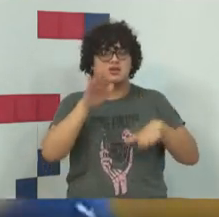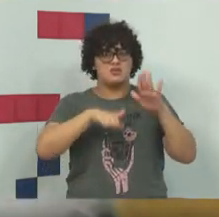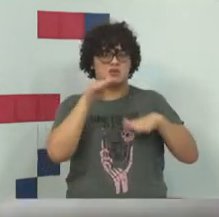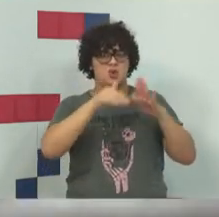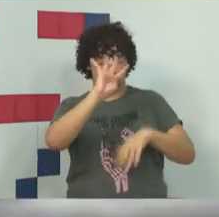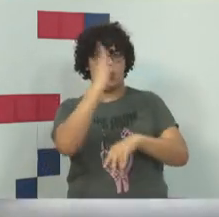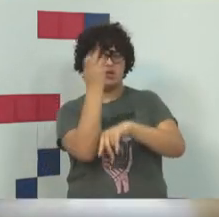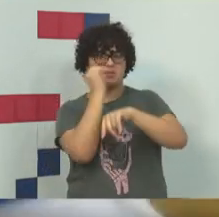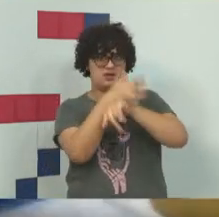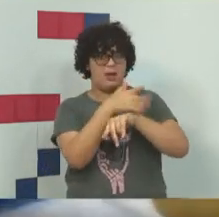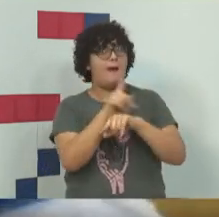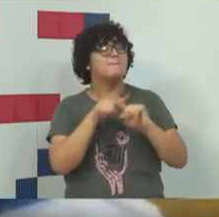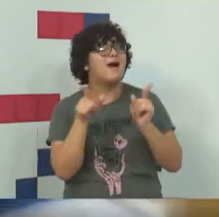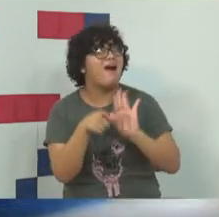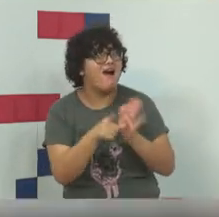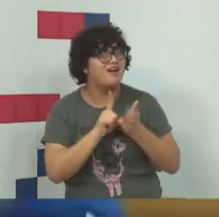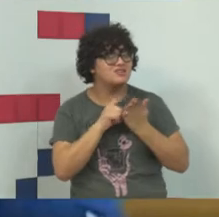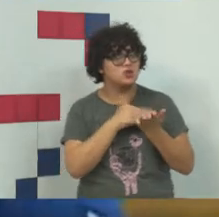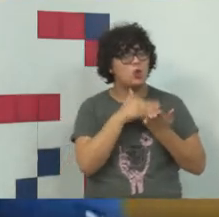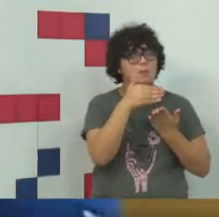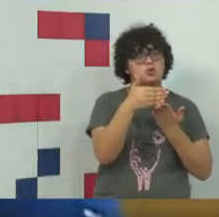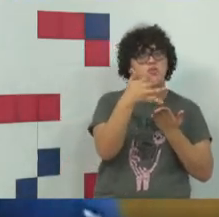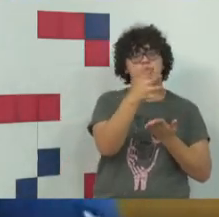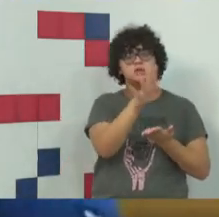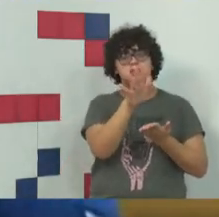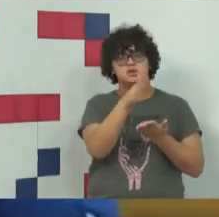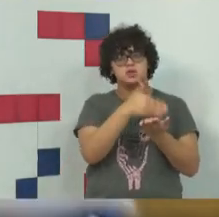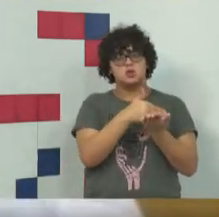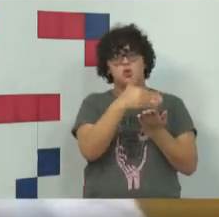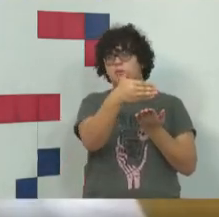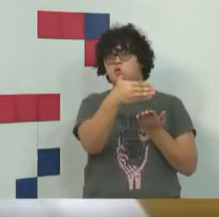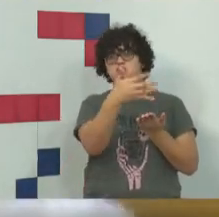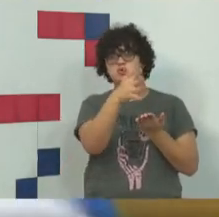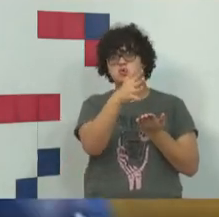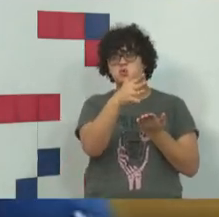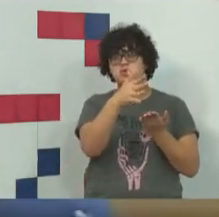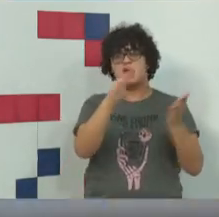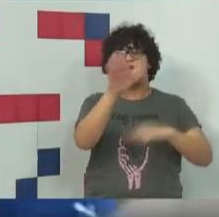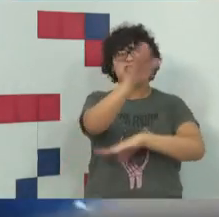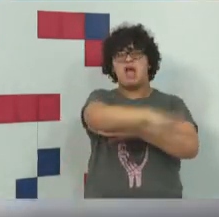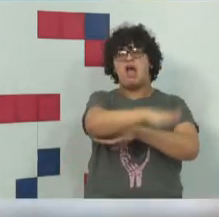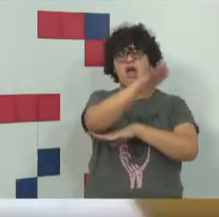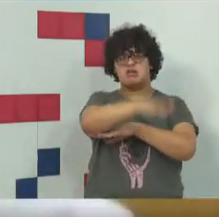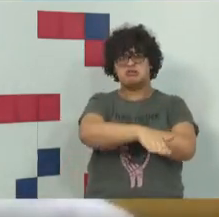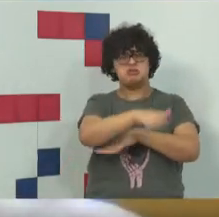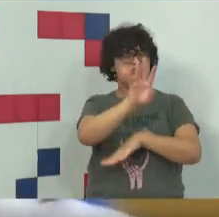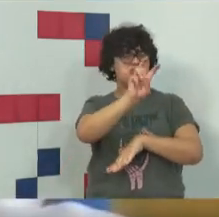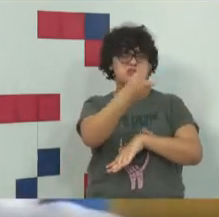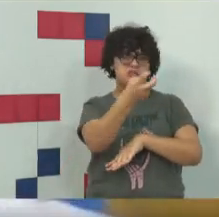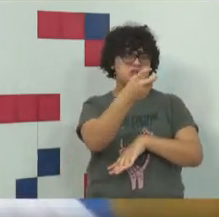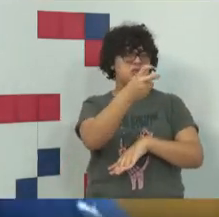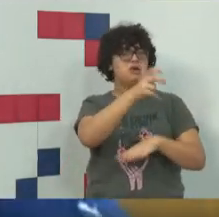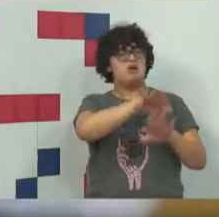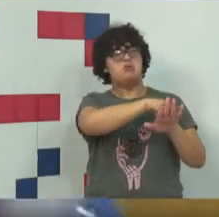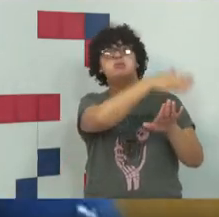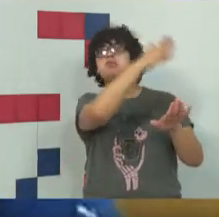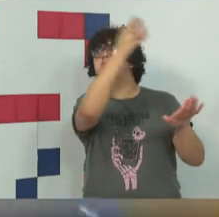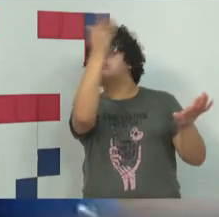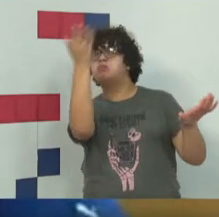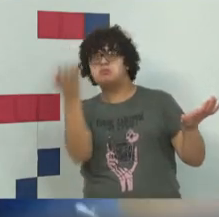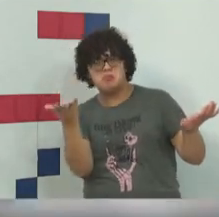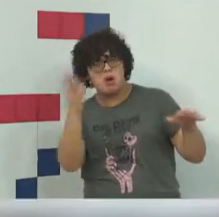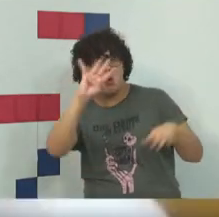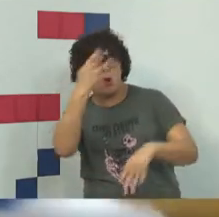manhã, começou aí, no início da tarde, foi até às quatro da manhã, depois